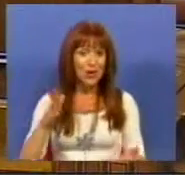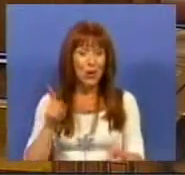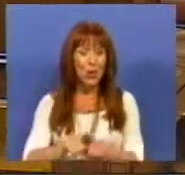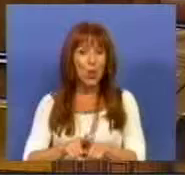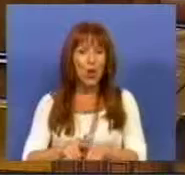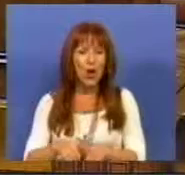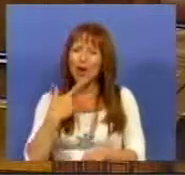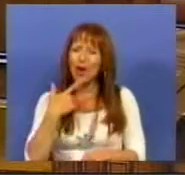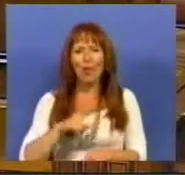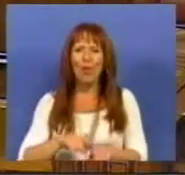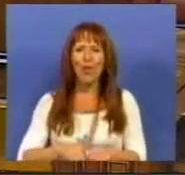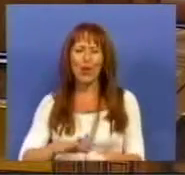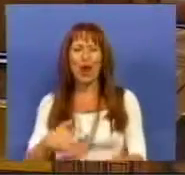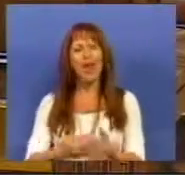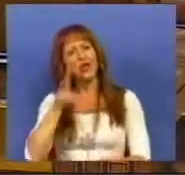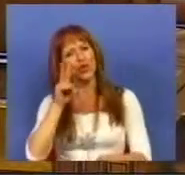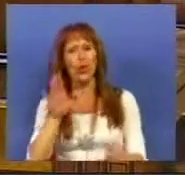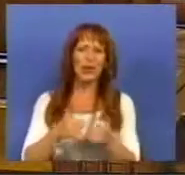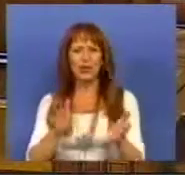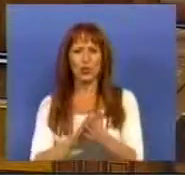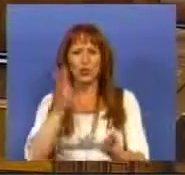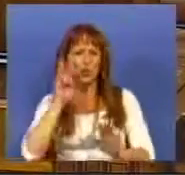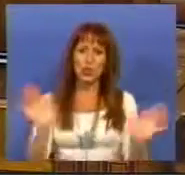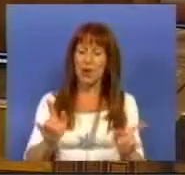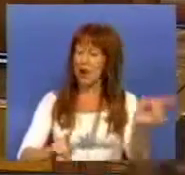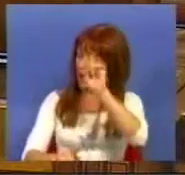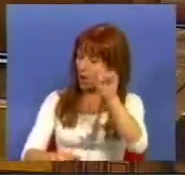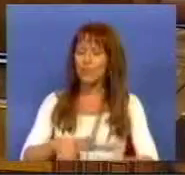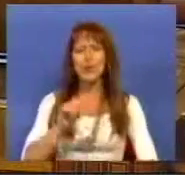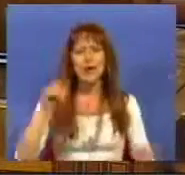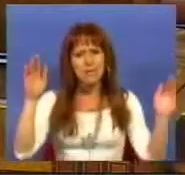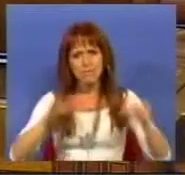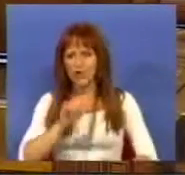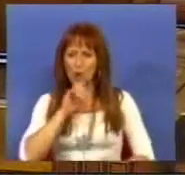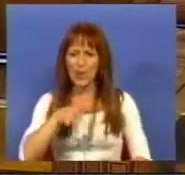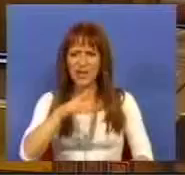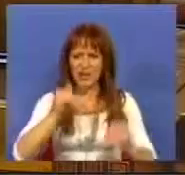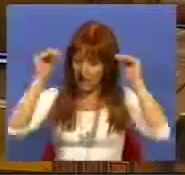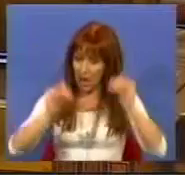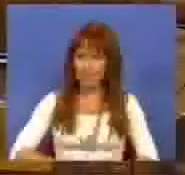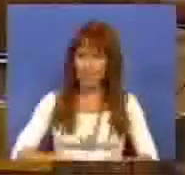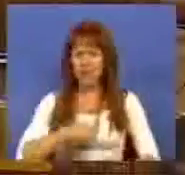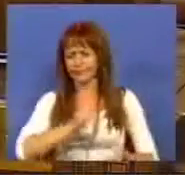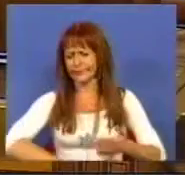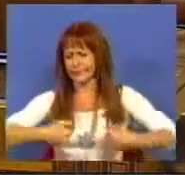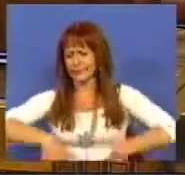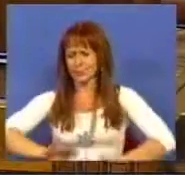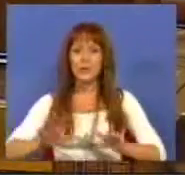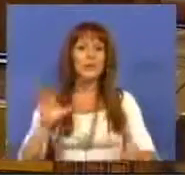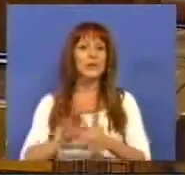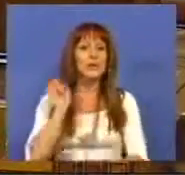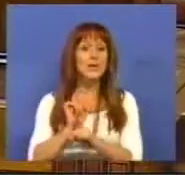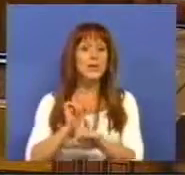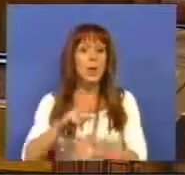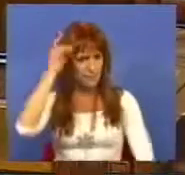pode servir para justificar tudo. E muito menos pode significar baixar a guarda em relação